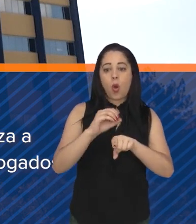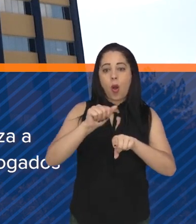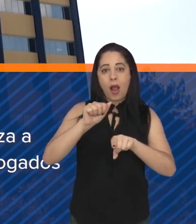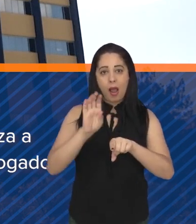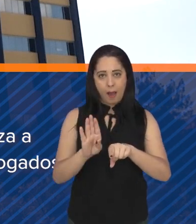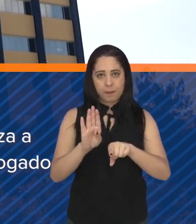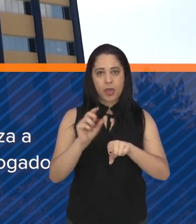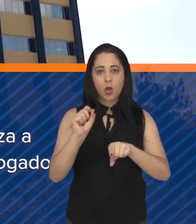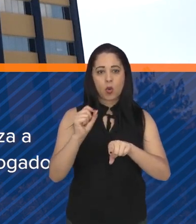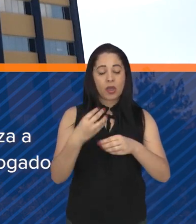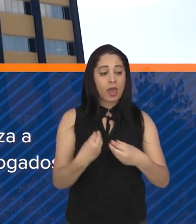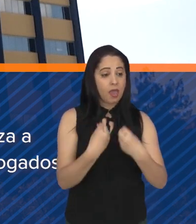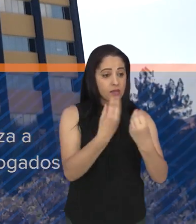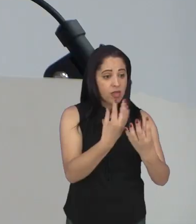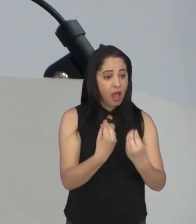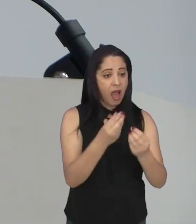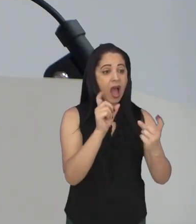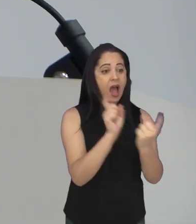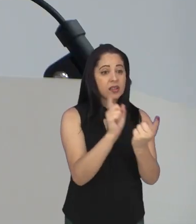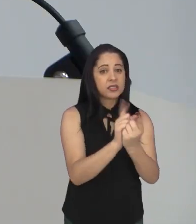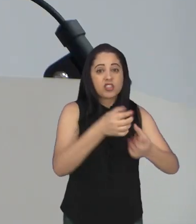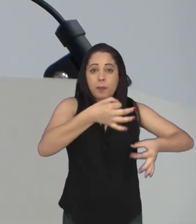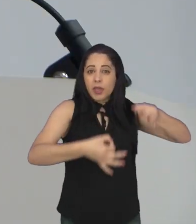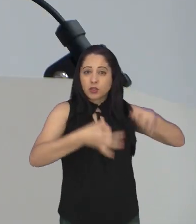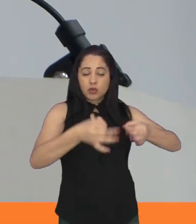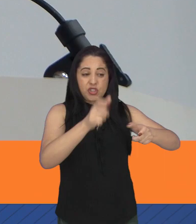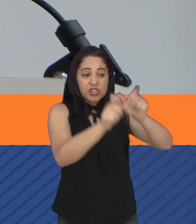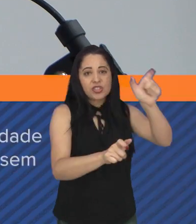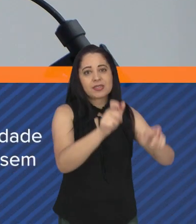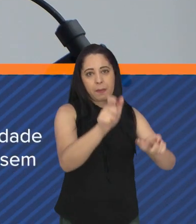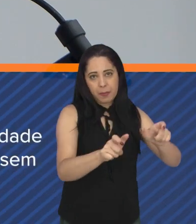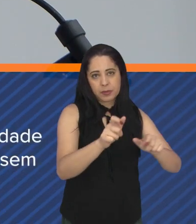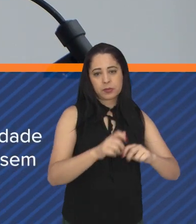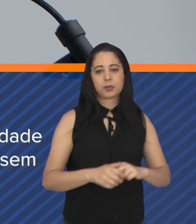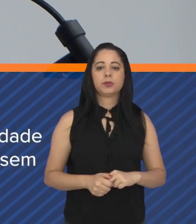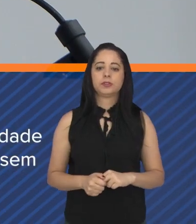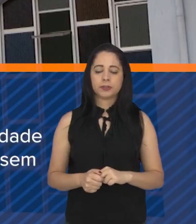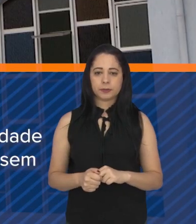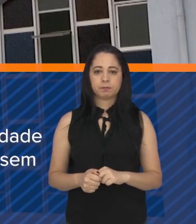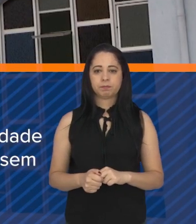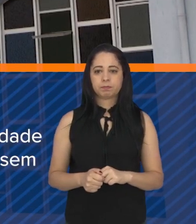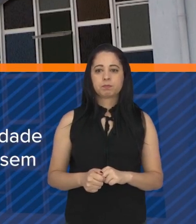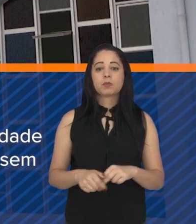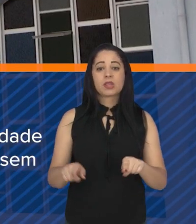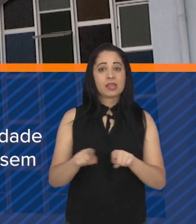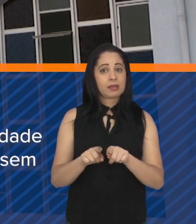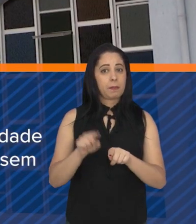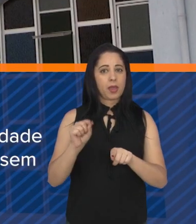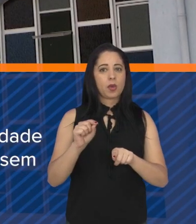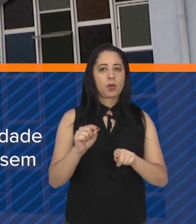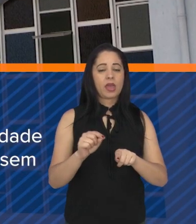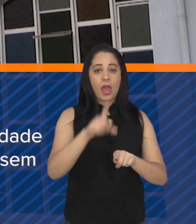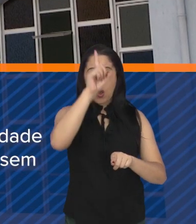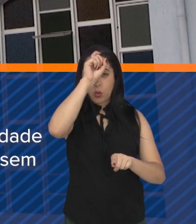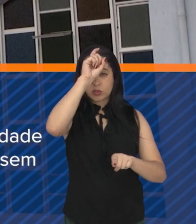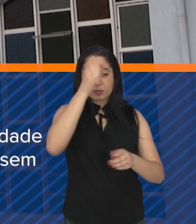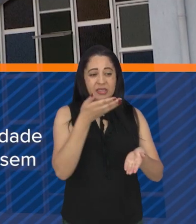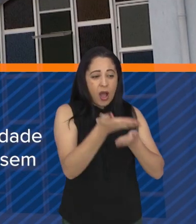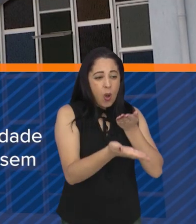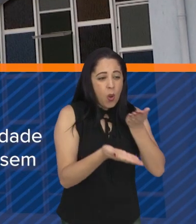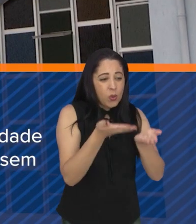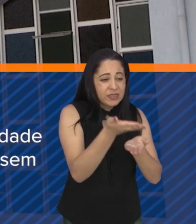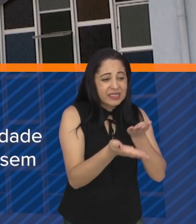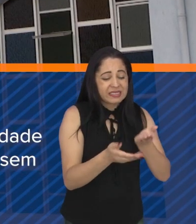assistência judiciária municipal. Outra matéria da vereadora quer implantar na cidade uma política de cuidados paliativos